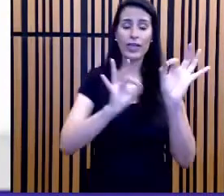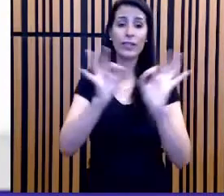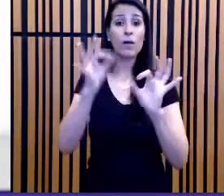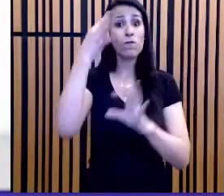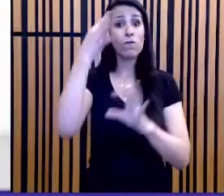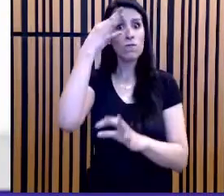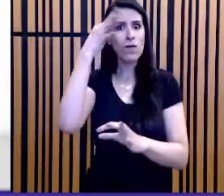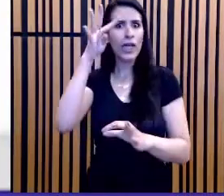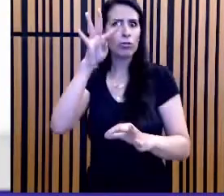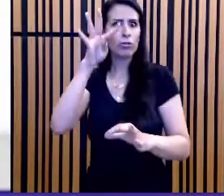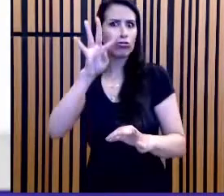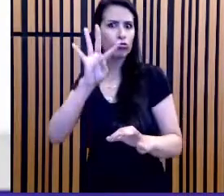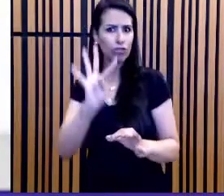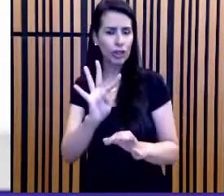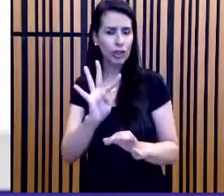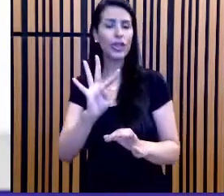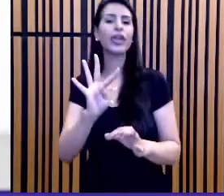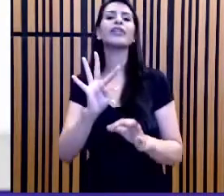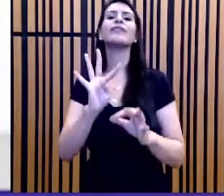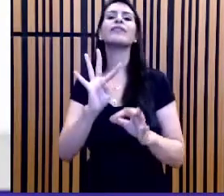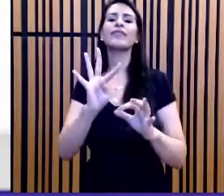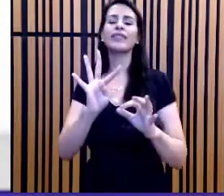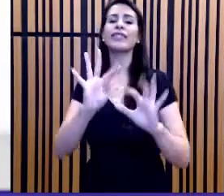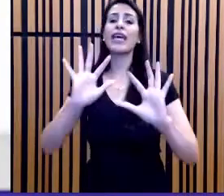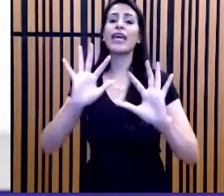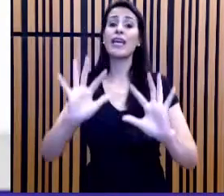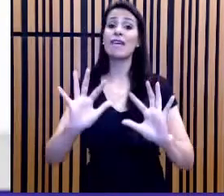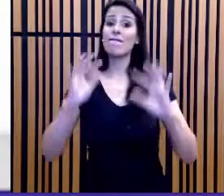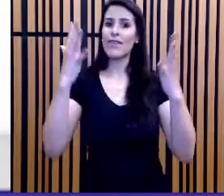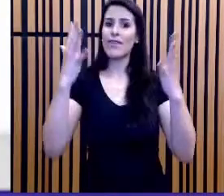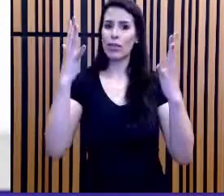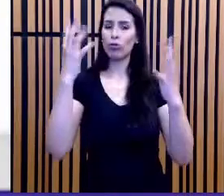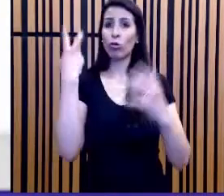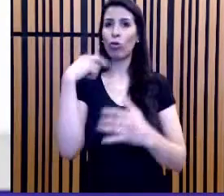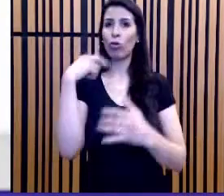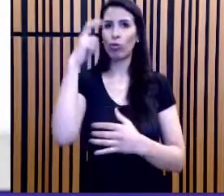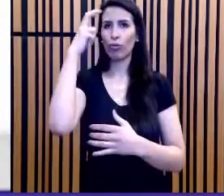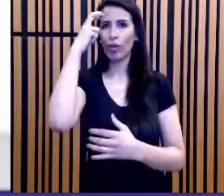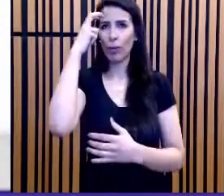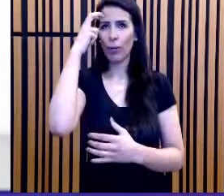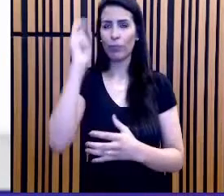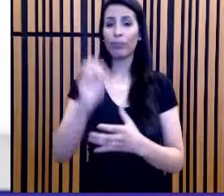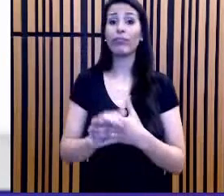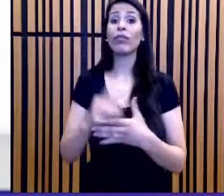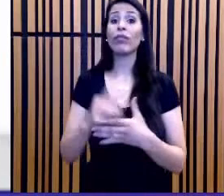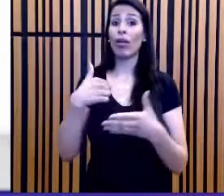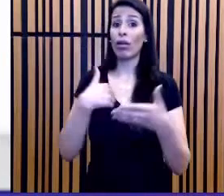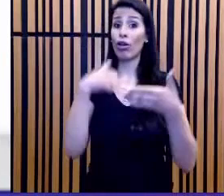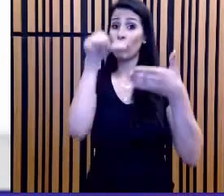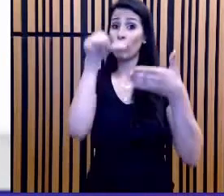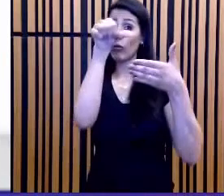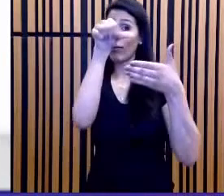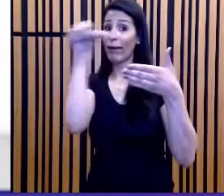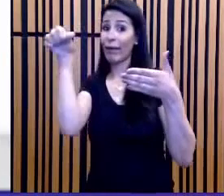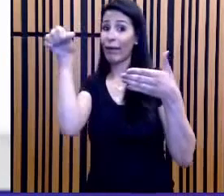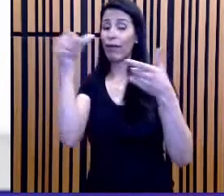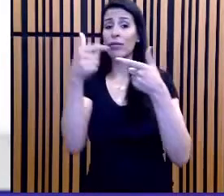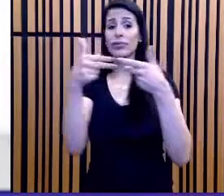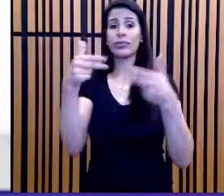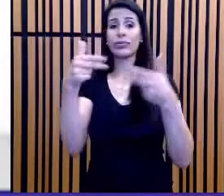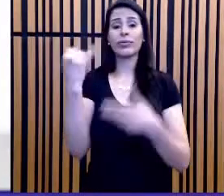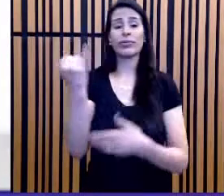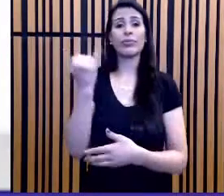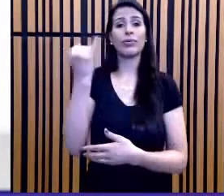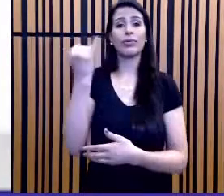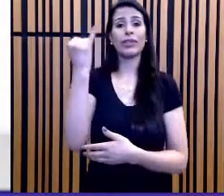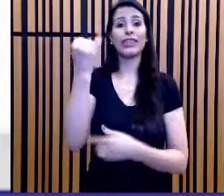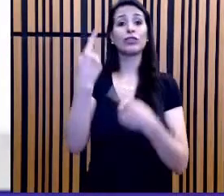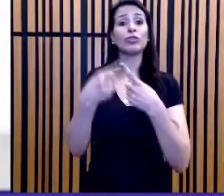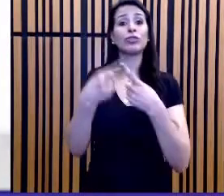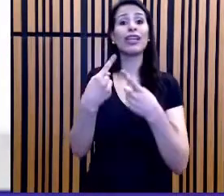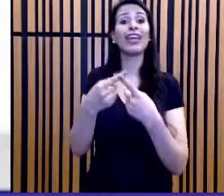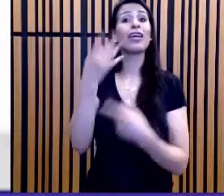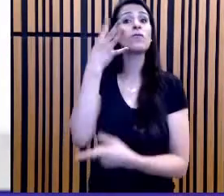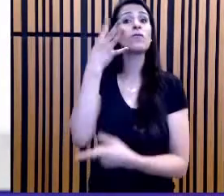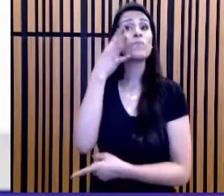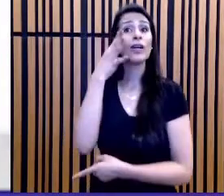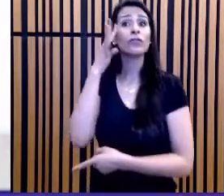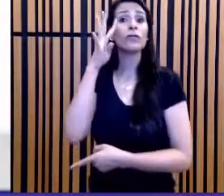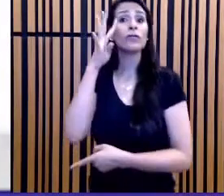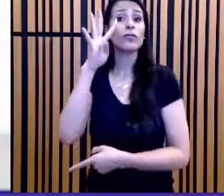atrações culturais. Observe que eu vou marcar quatro dias consecutivos, porque quatro dias é um dado